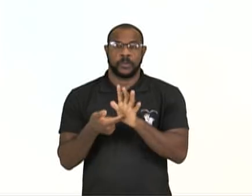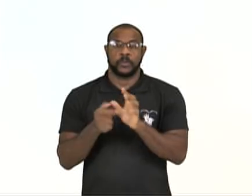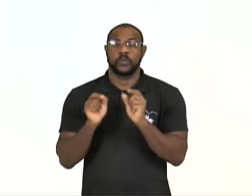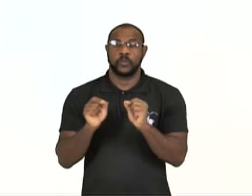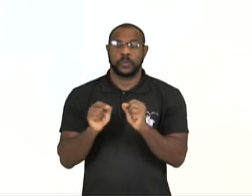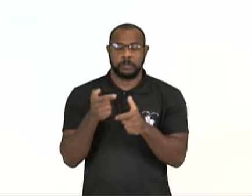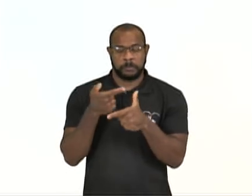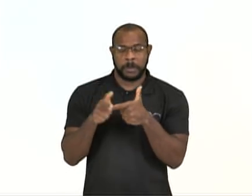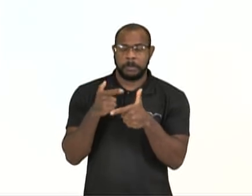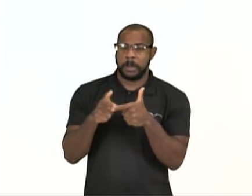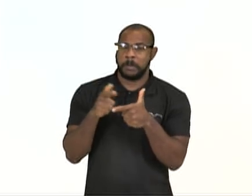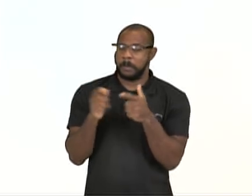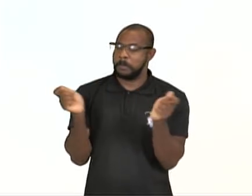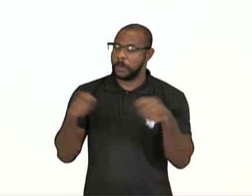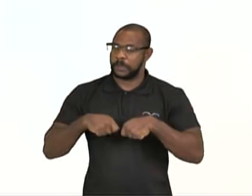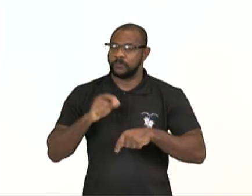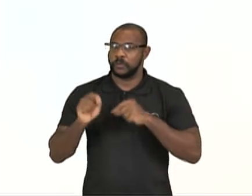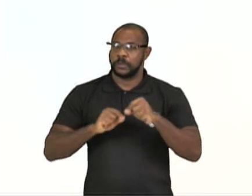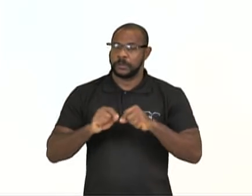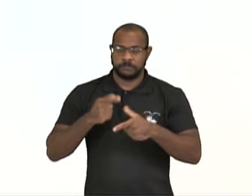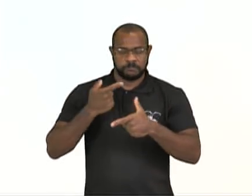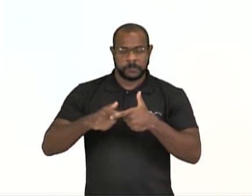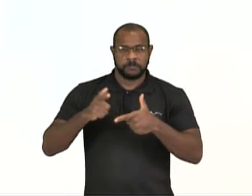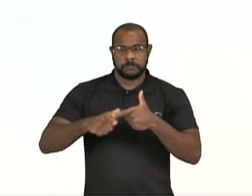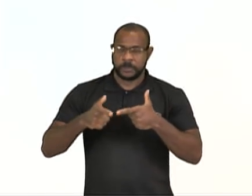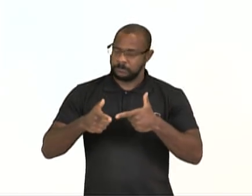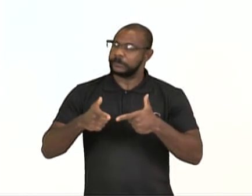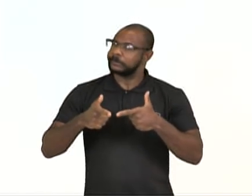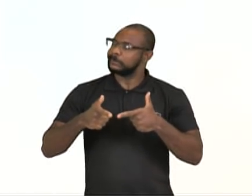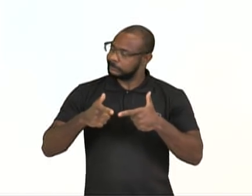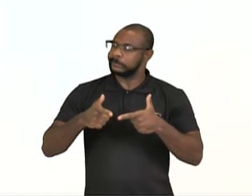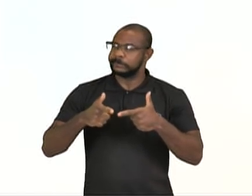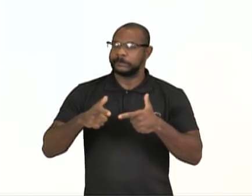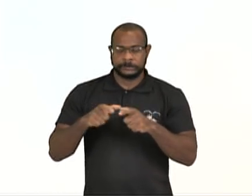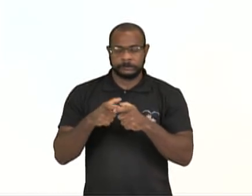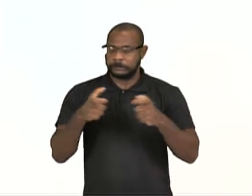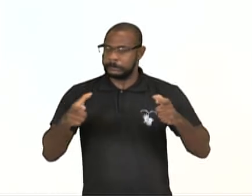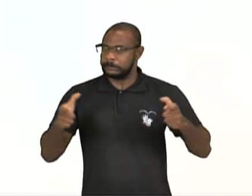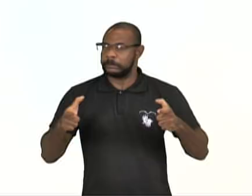causas possíveis para conflitos e tensões no mundo atual.